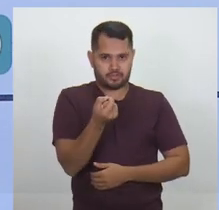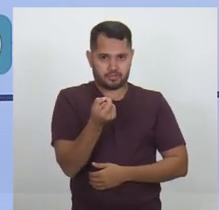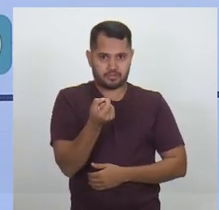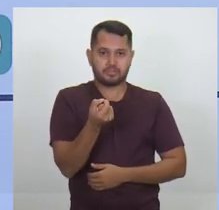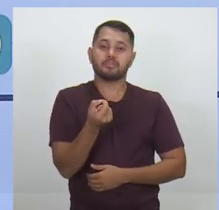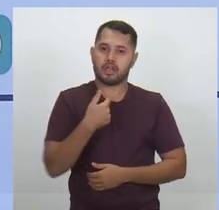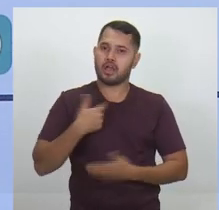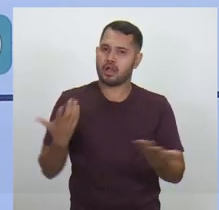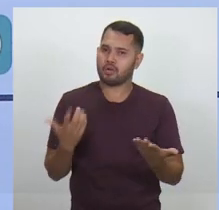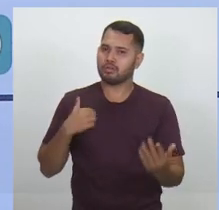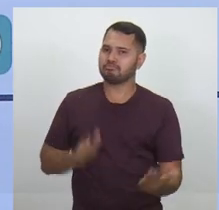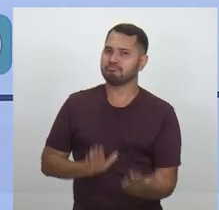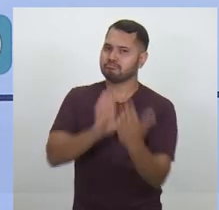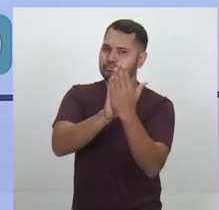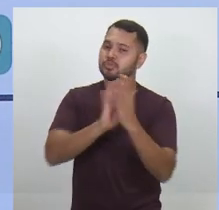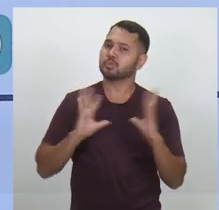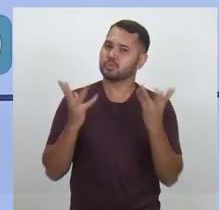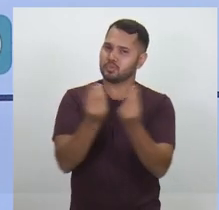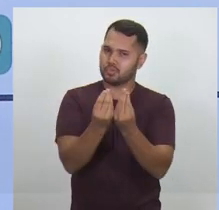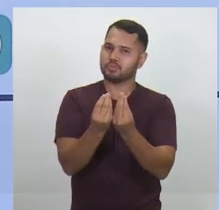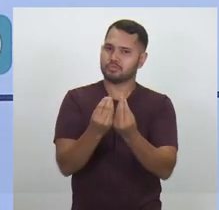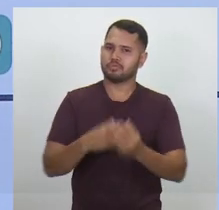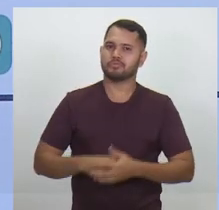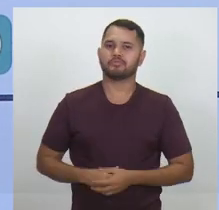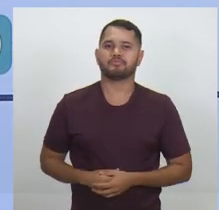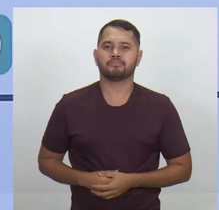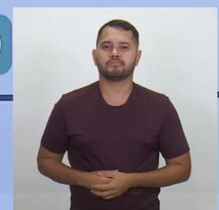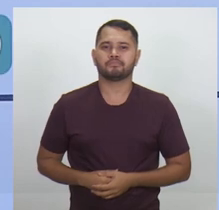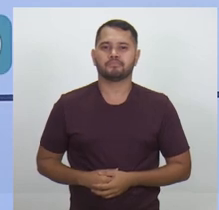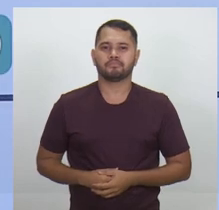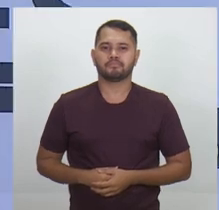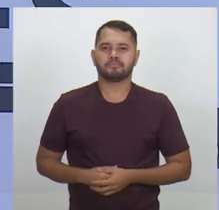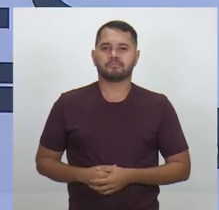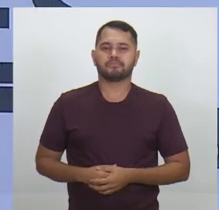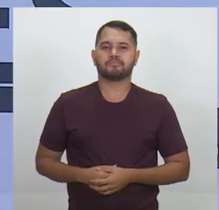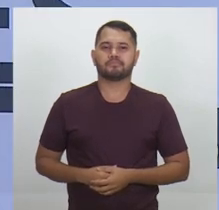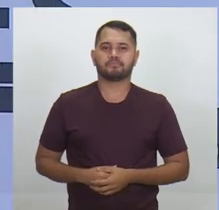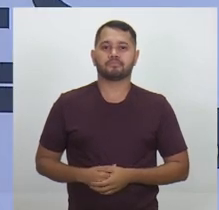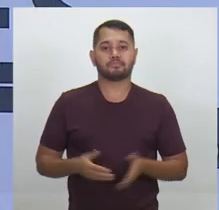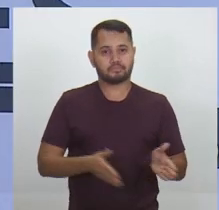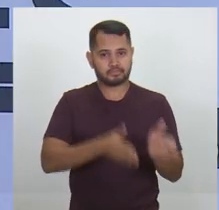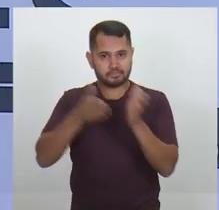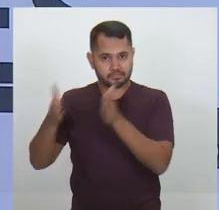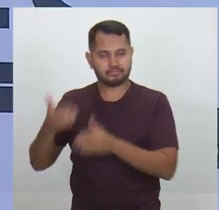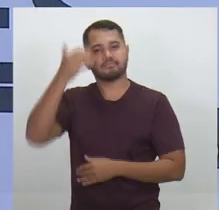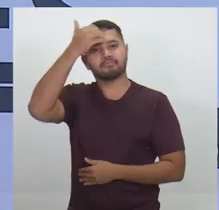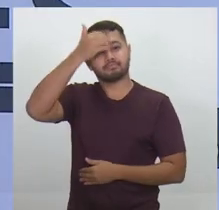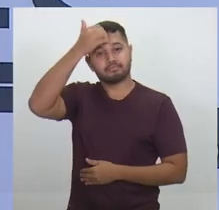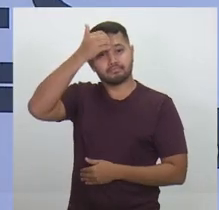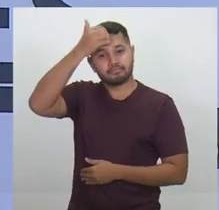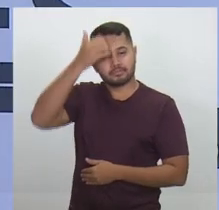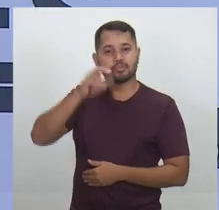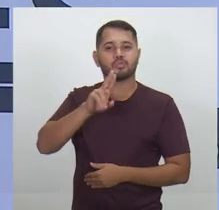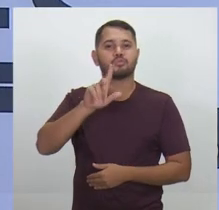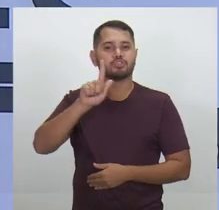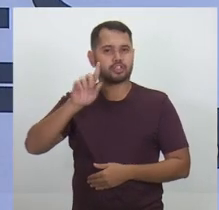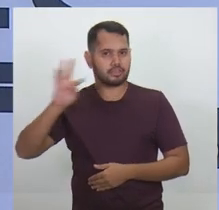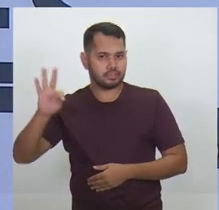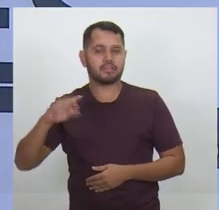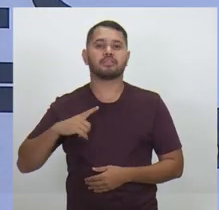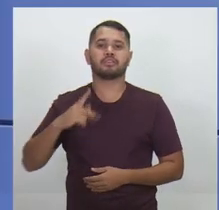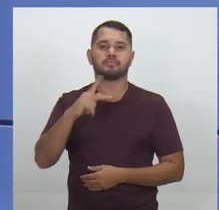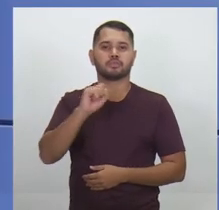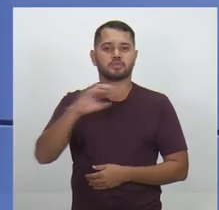A bronca agora é com todos nós. Vamos agora para o candidato Berg da UGT. O candidato do PSOL tem dois